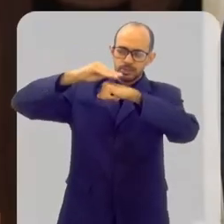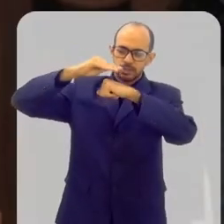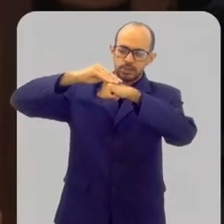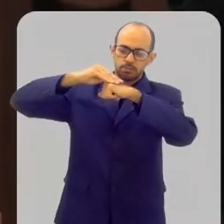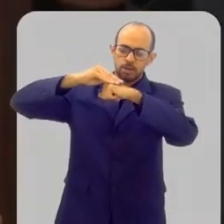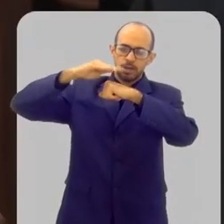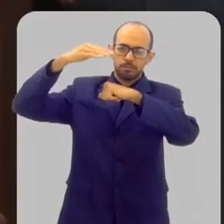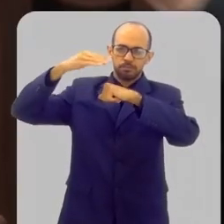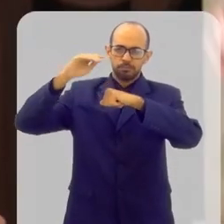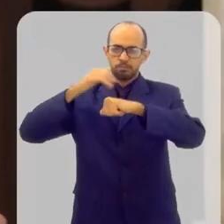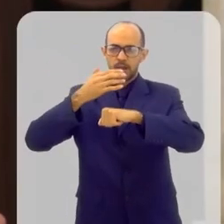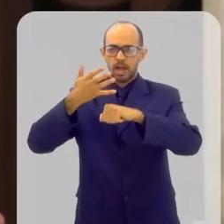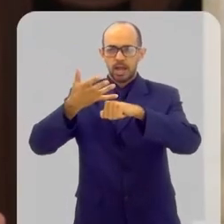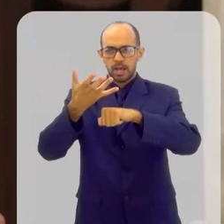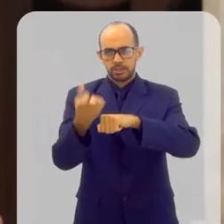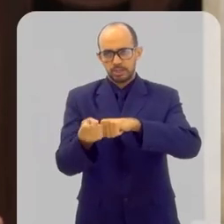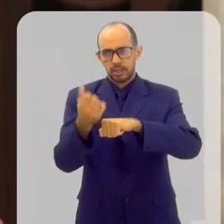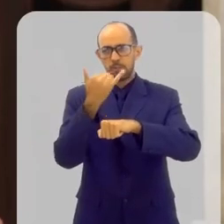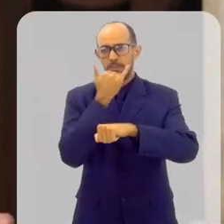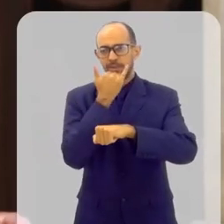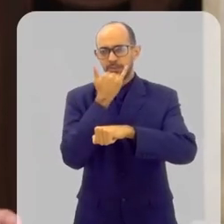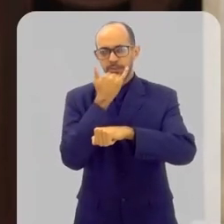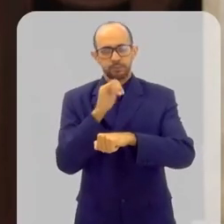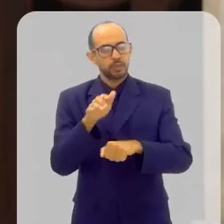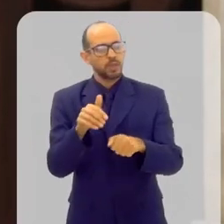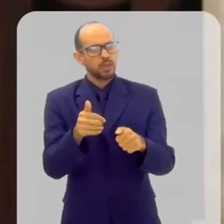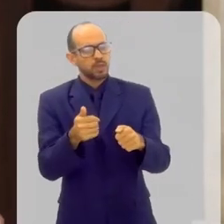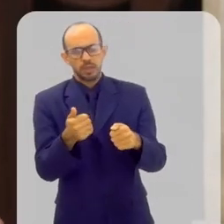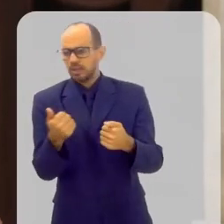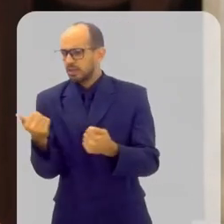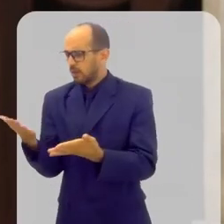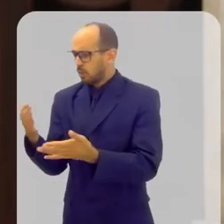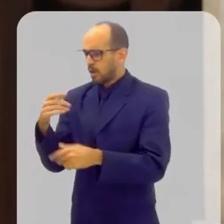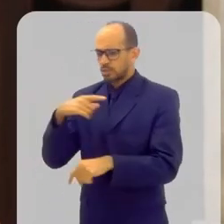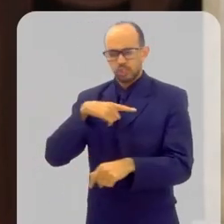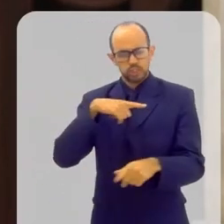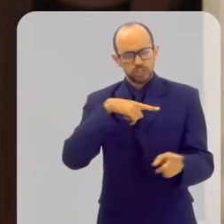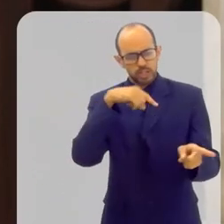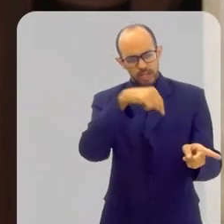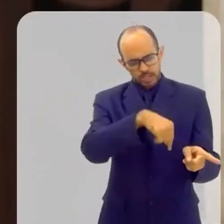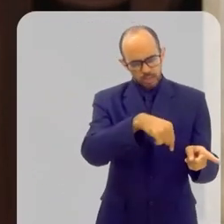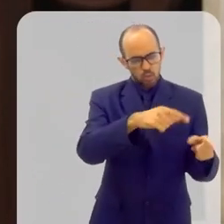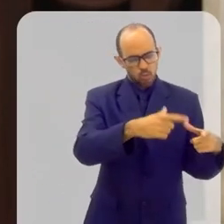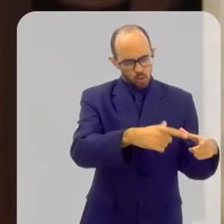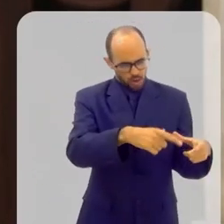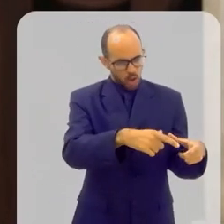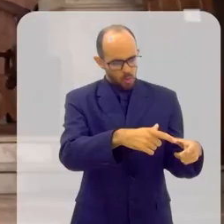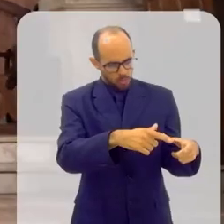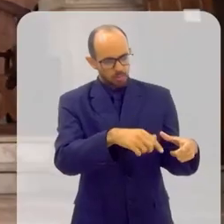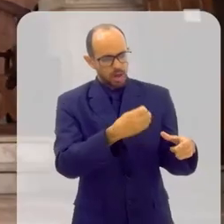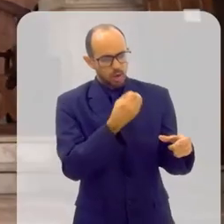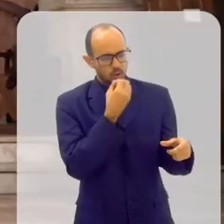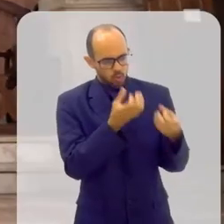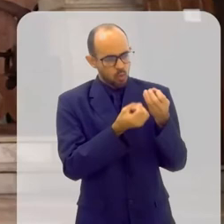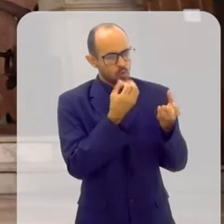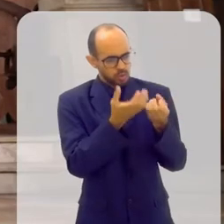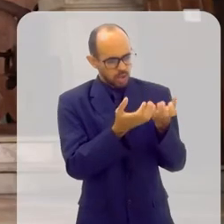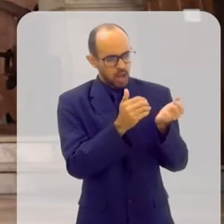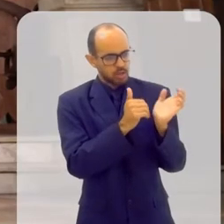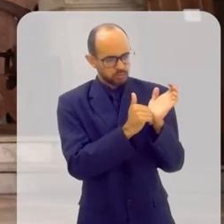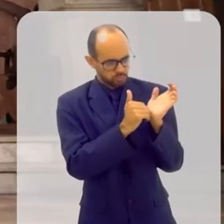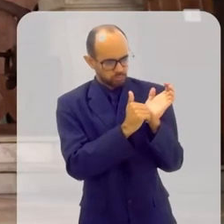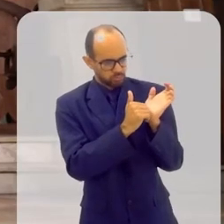vai falando a fórmula de absolvição. Nós temos aqui, como na igreja católica, um espaço só para a confissão? Geralmente, as pessoas